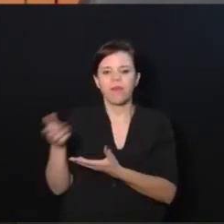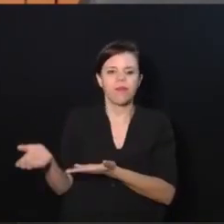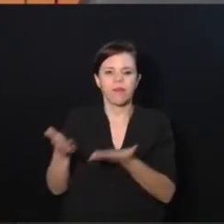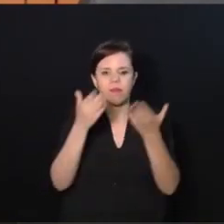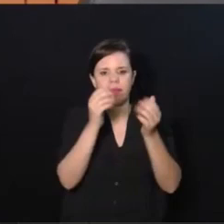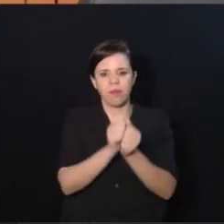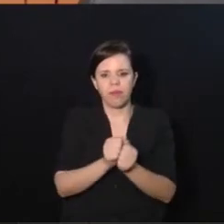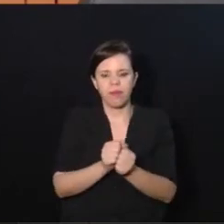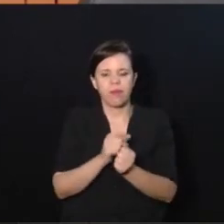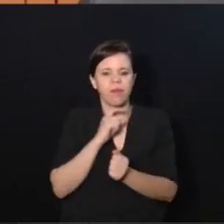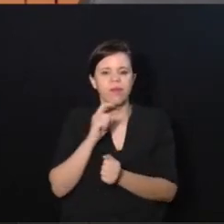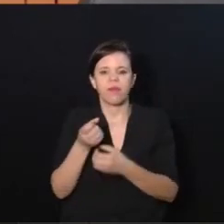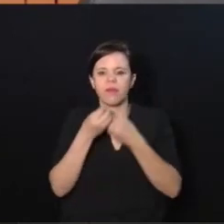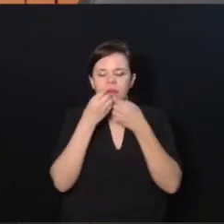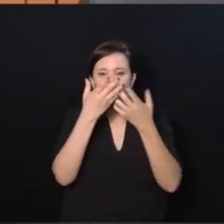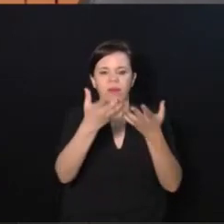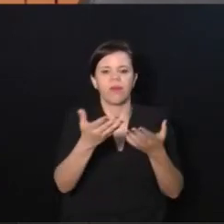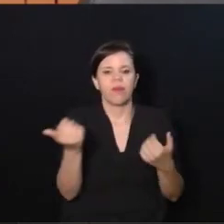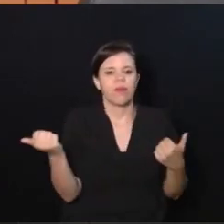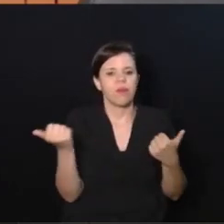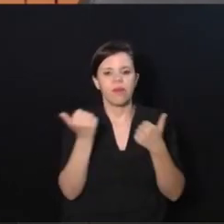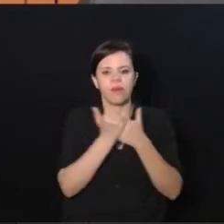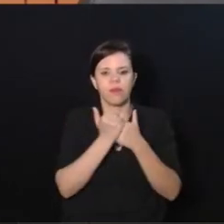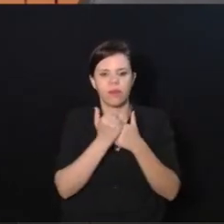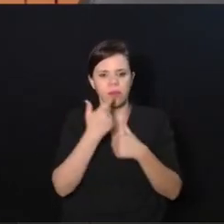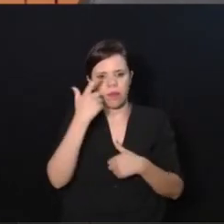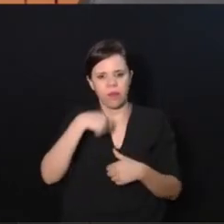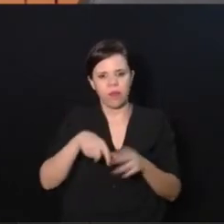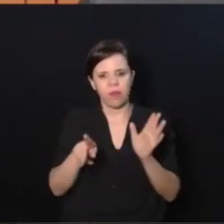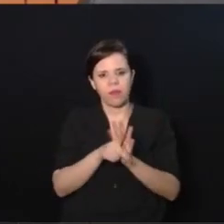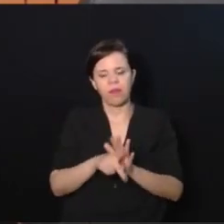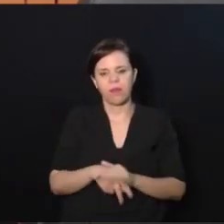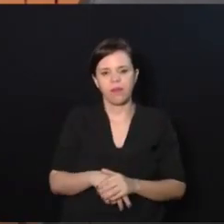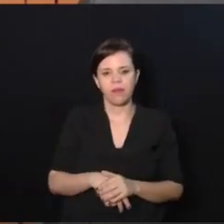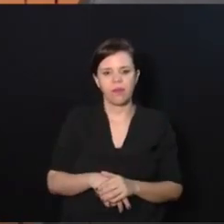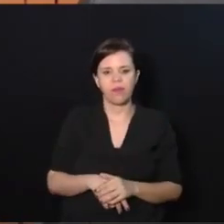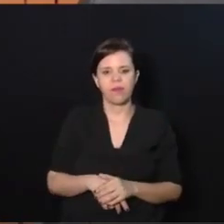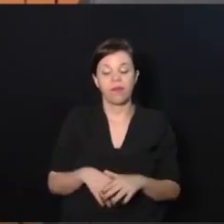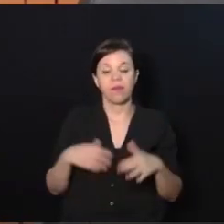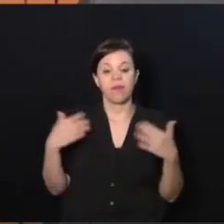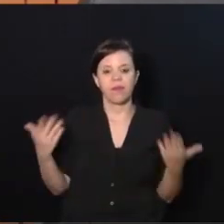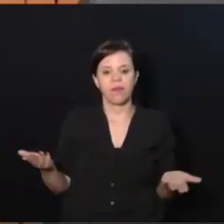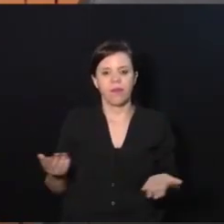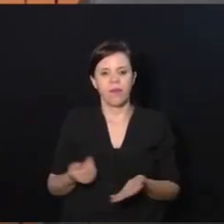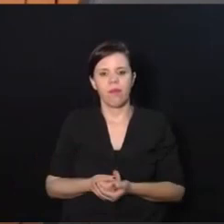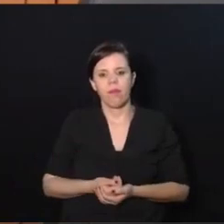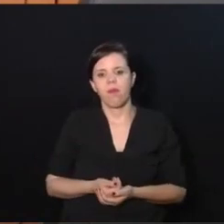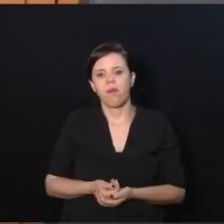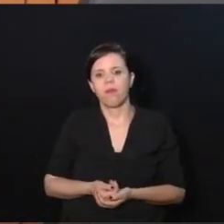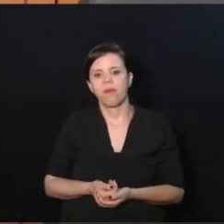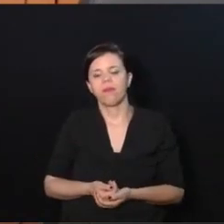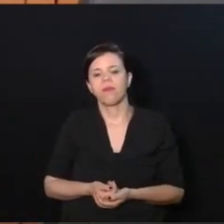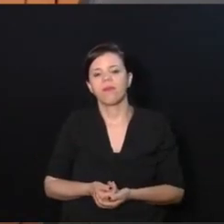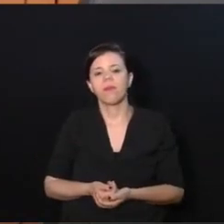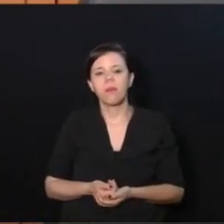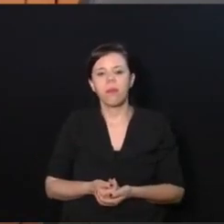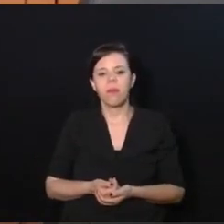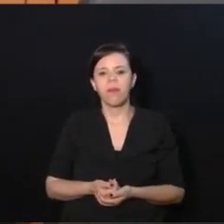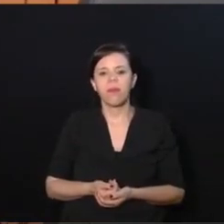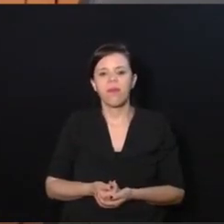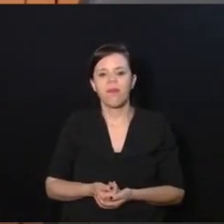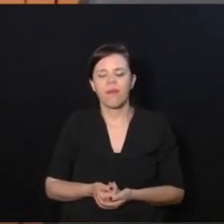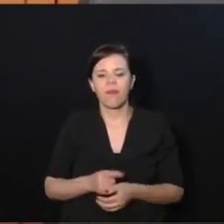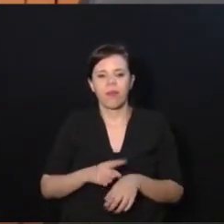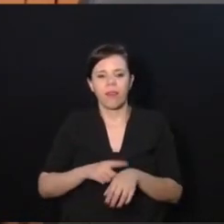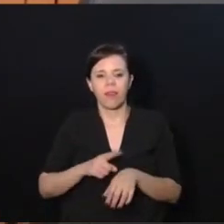Não tem ninguém para poder falar por mim. Sou eu. Então, deixa ver que horas são. Espera aí. Ah, dá